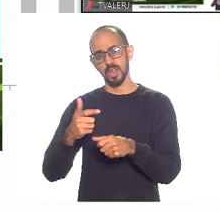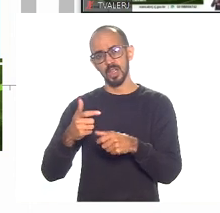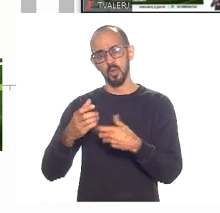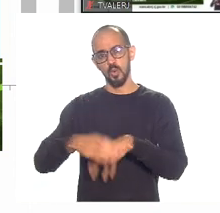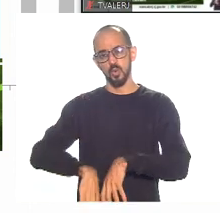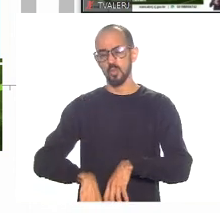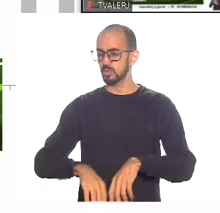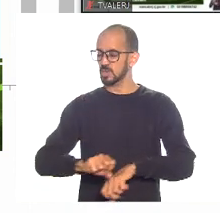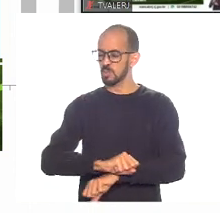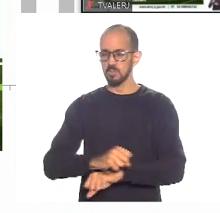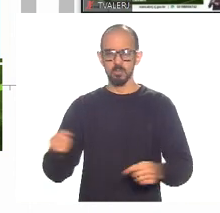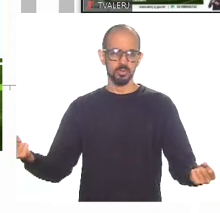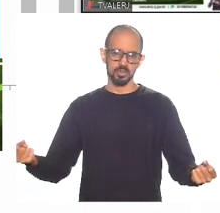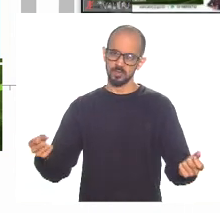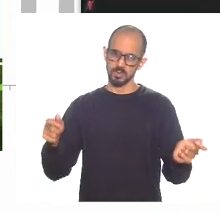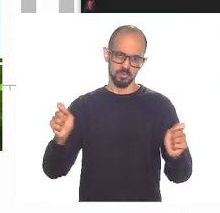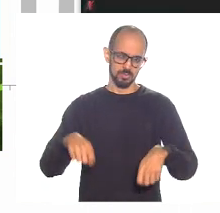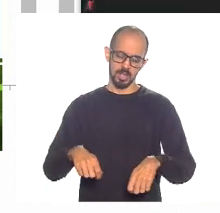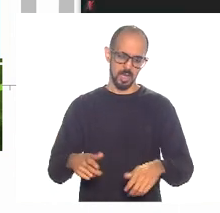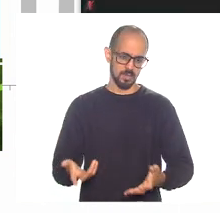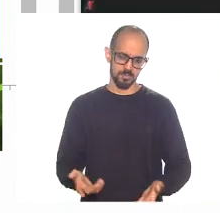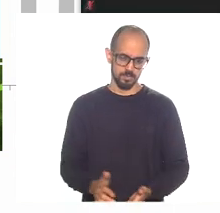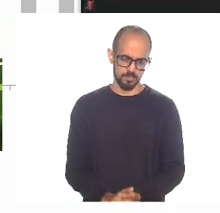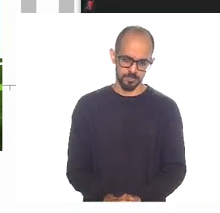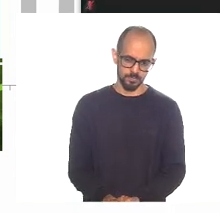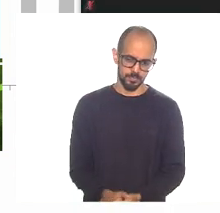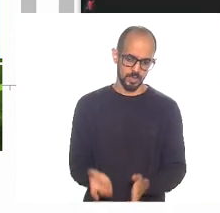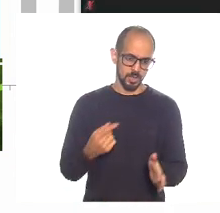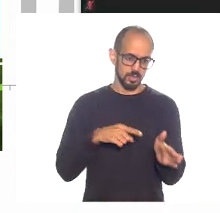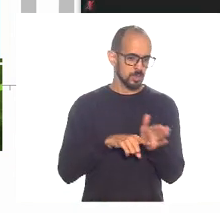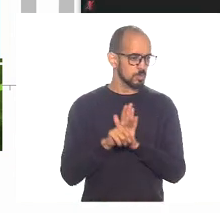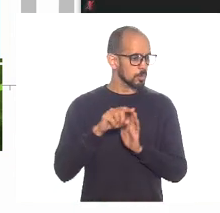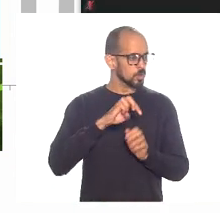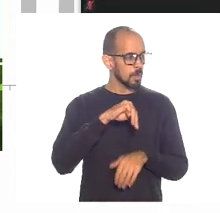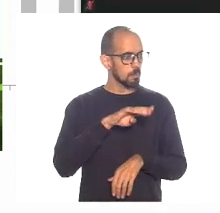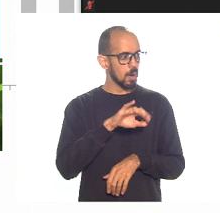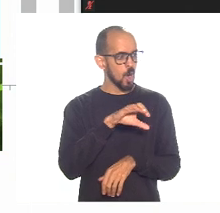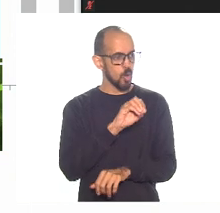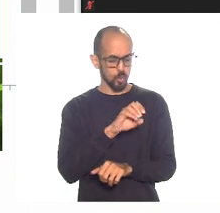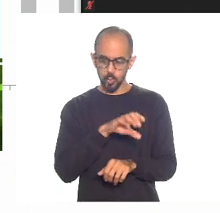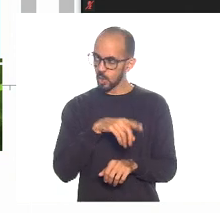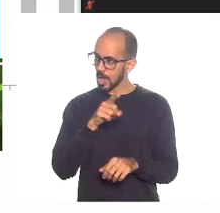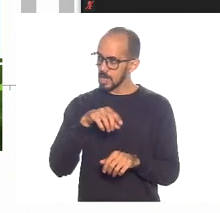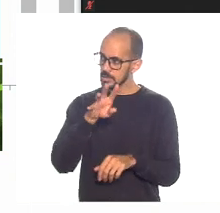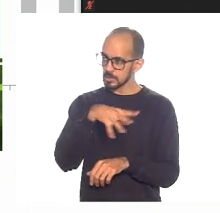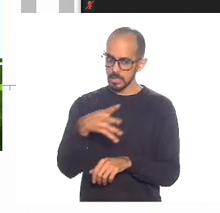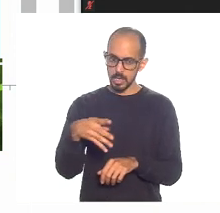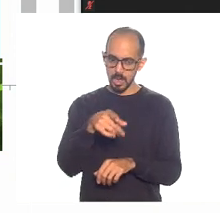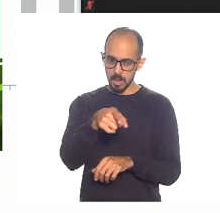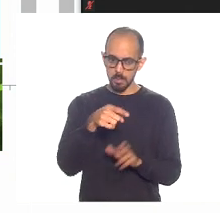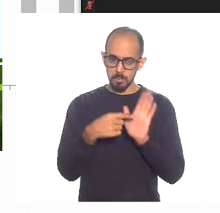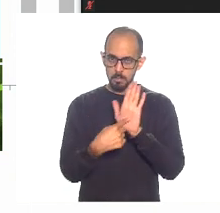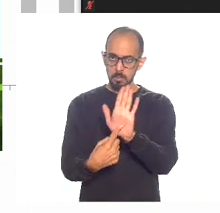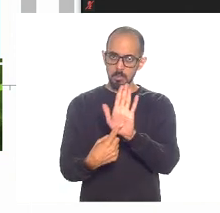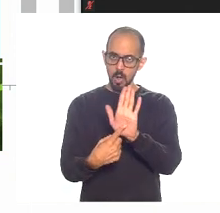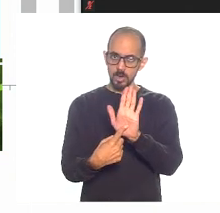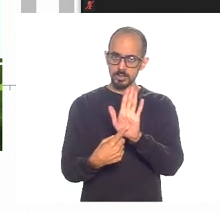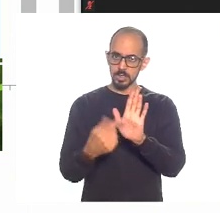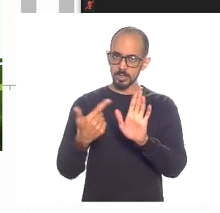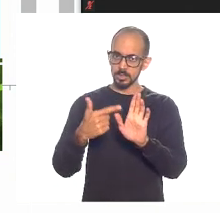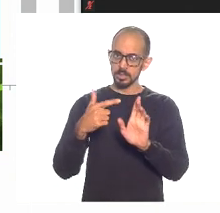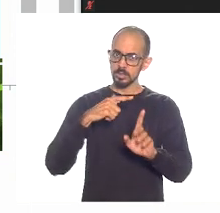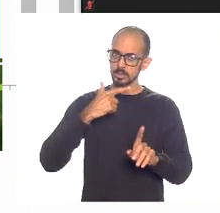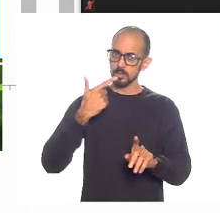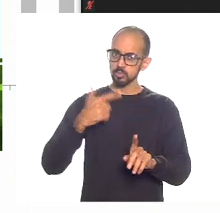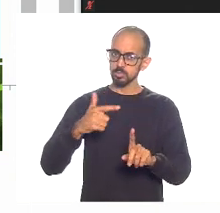impossível. Moro Osório, essa tabela desmonta um mito, né? Na verdade, em muitas áreas, a